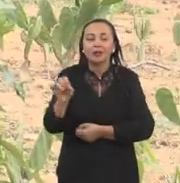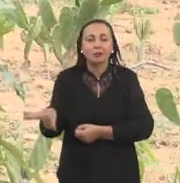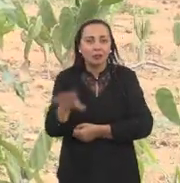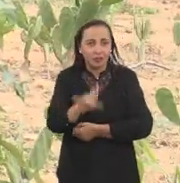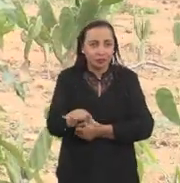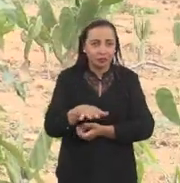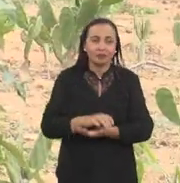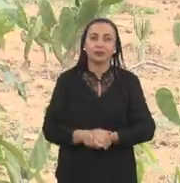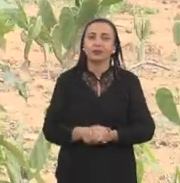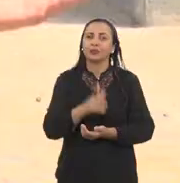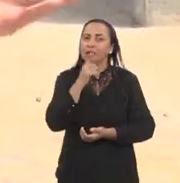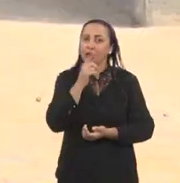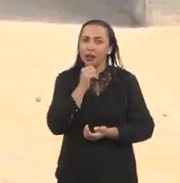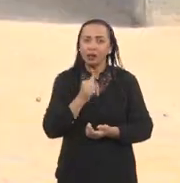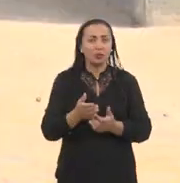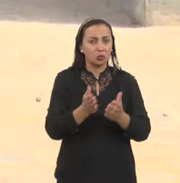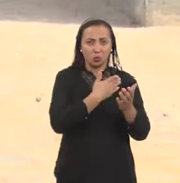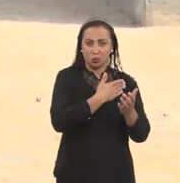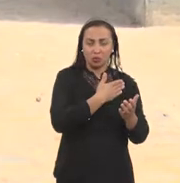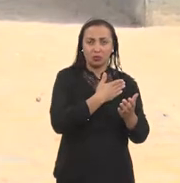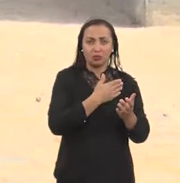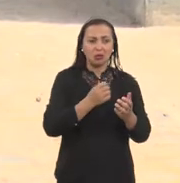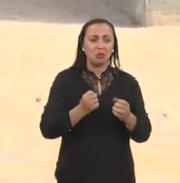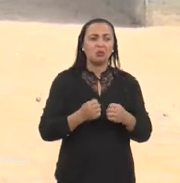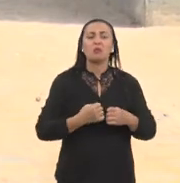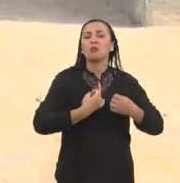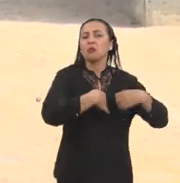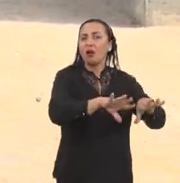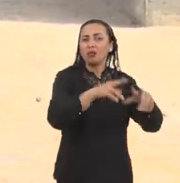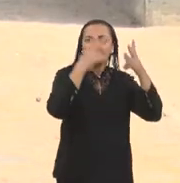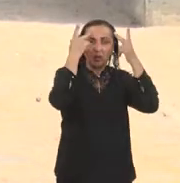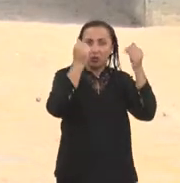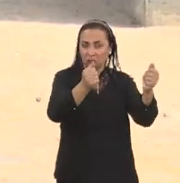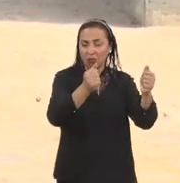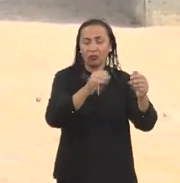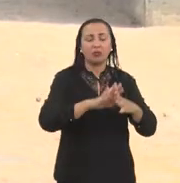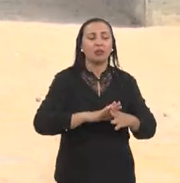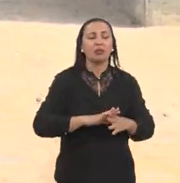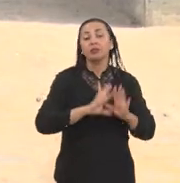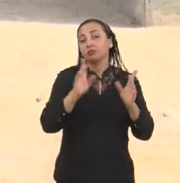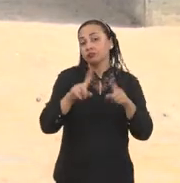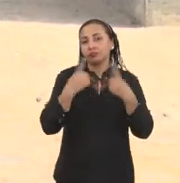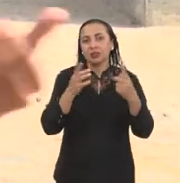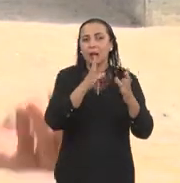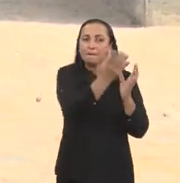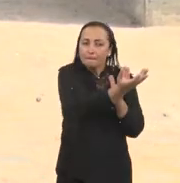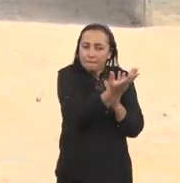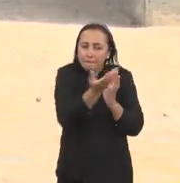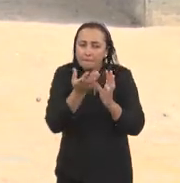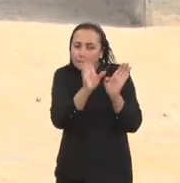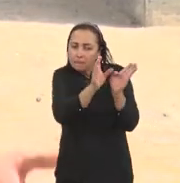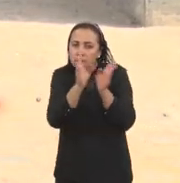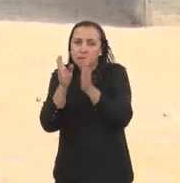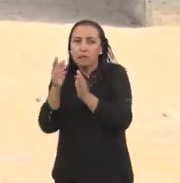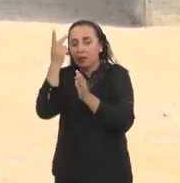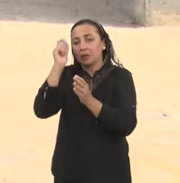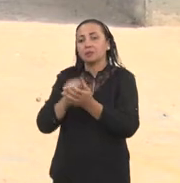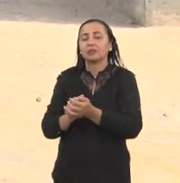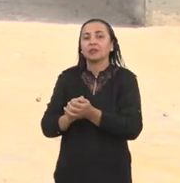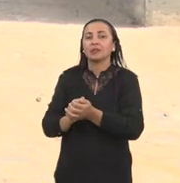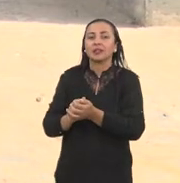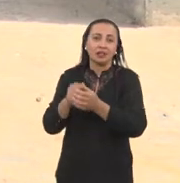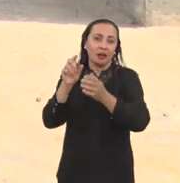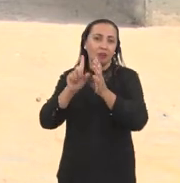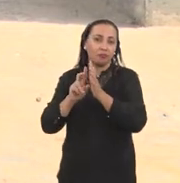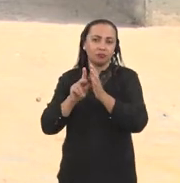na irrigação. Essa água inicialmente seria devolvida à natureza, então nós capturamos parte dela para destinar